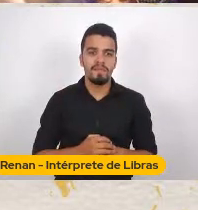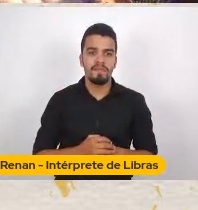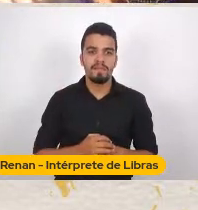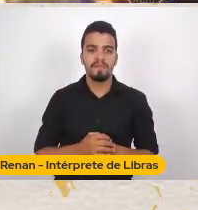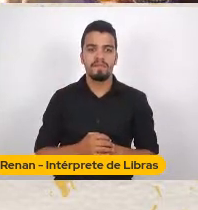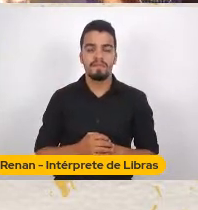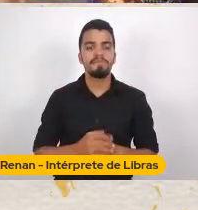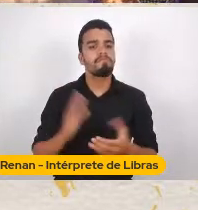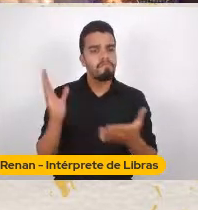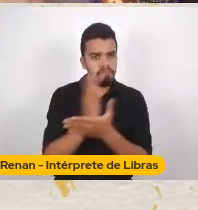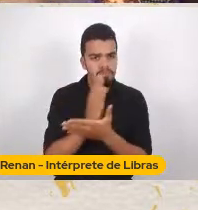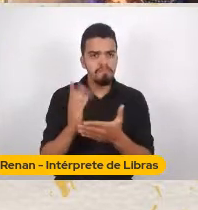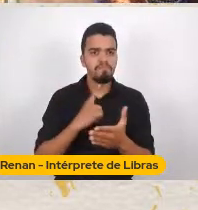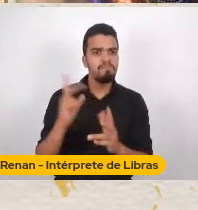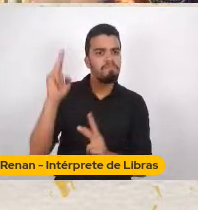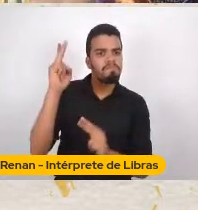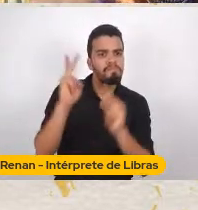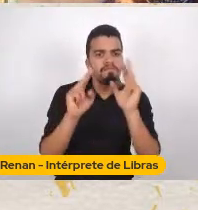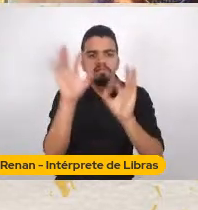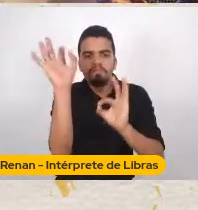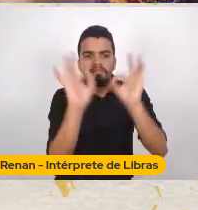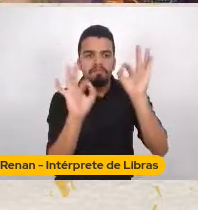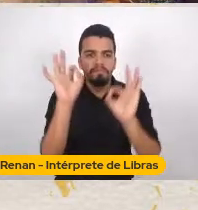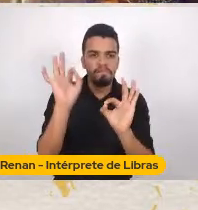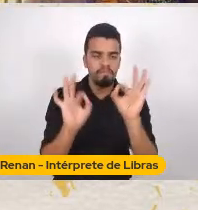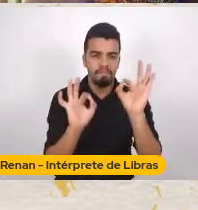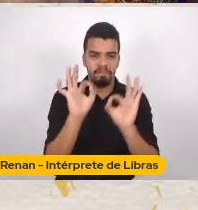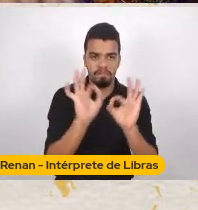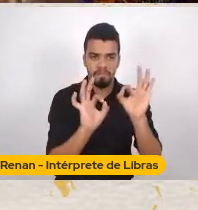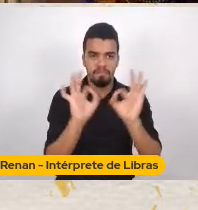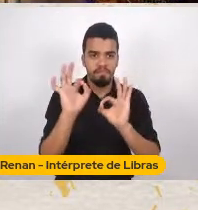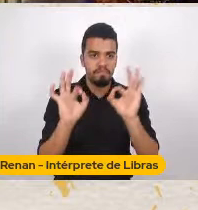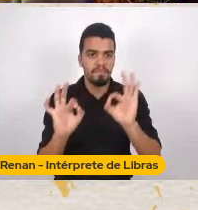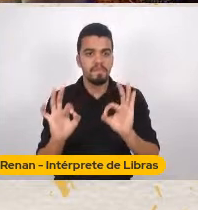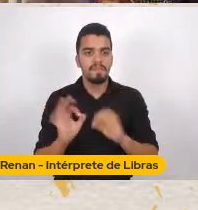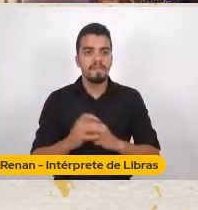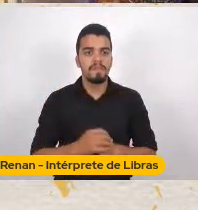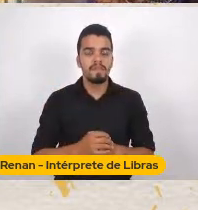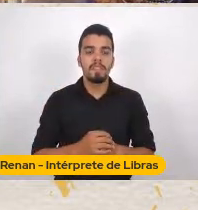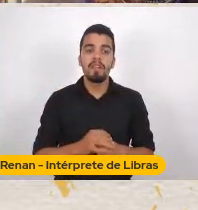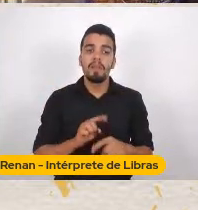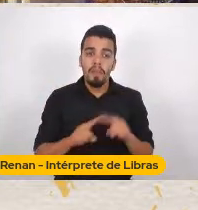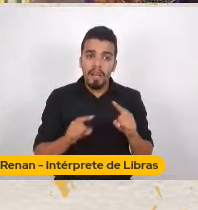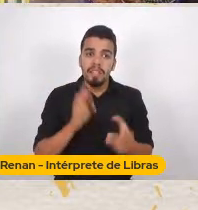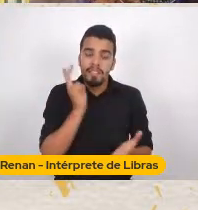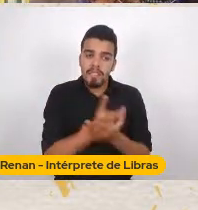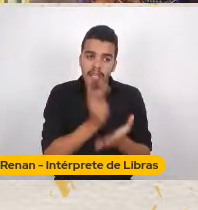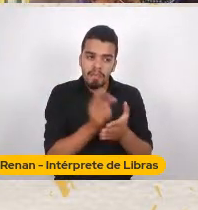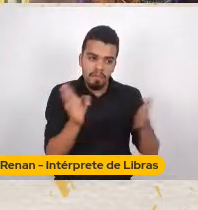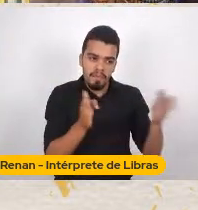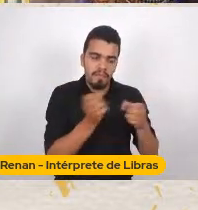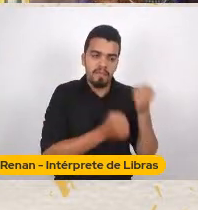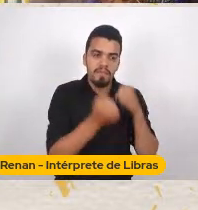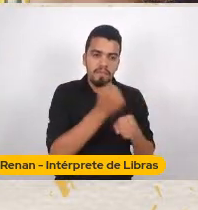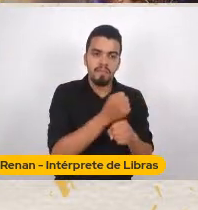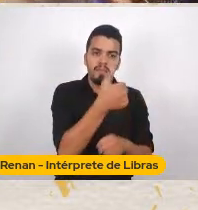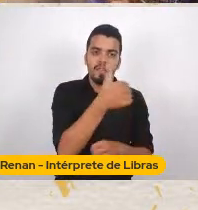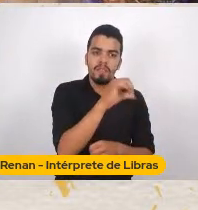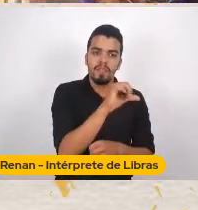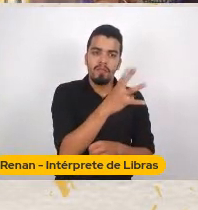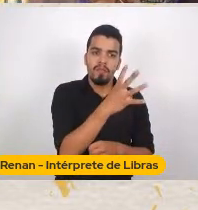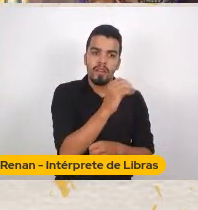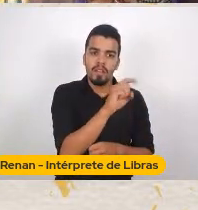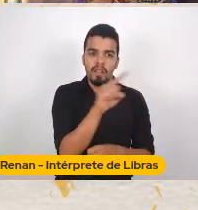Que não é episódio Do pica-pau Mas é trailer de filme Curta metrário Alguma coisa Do pica-pau Tudo